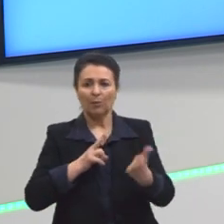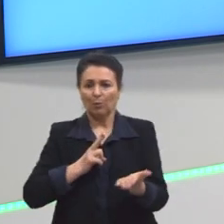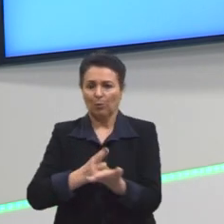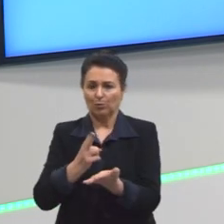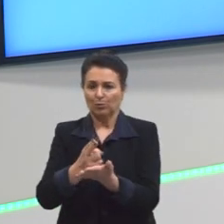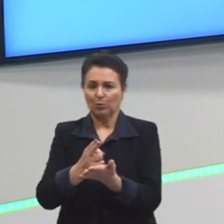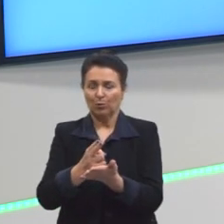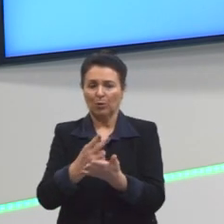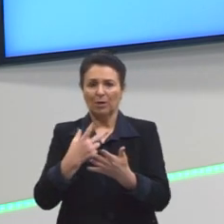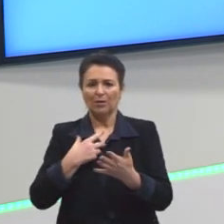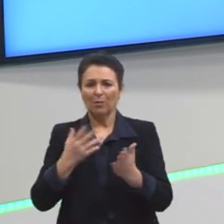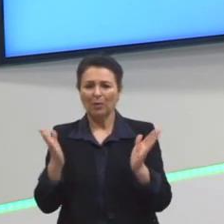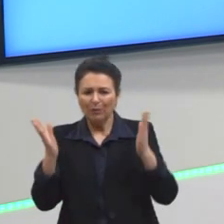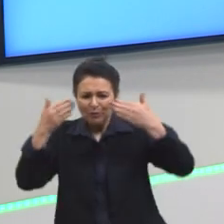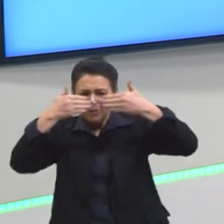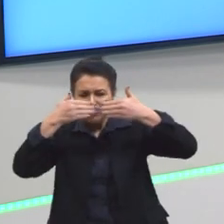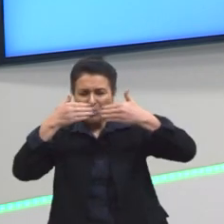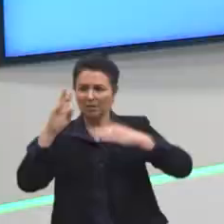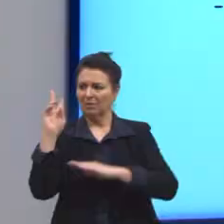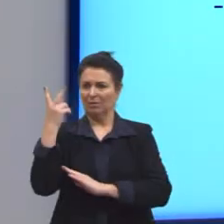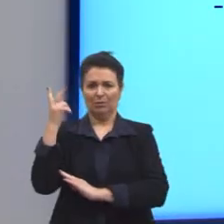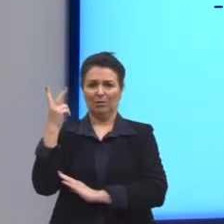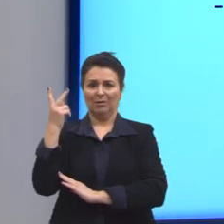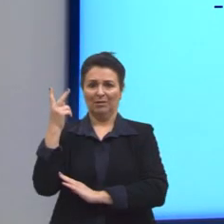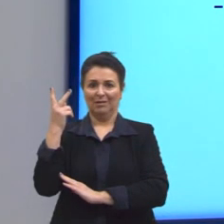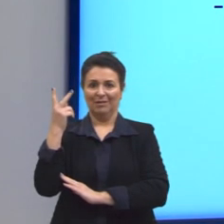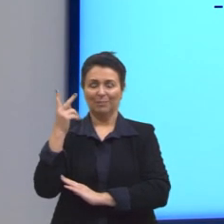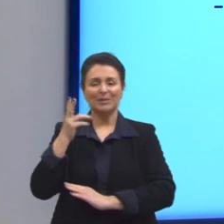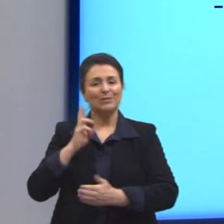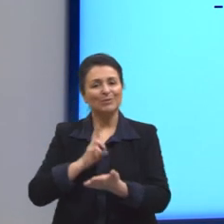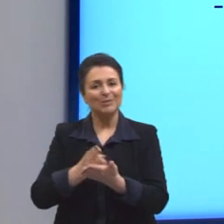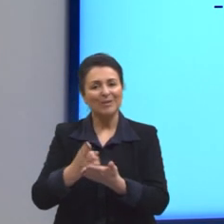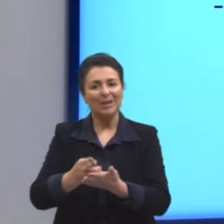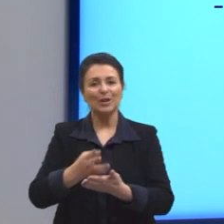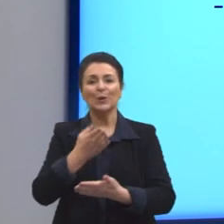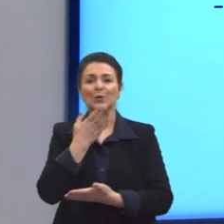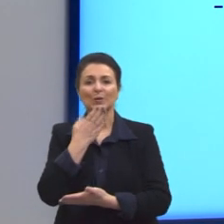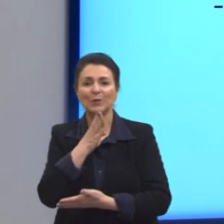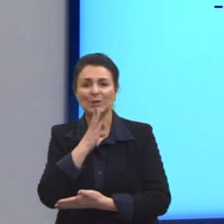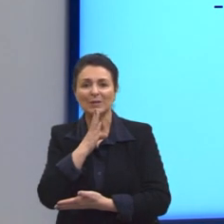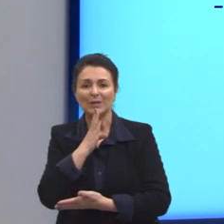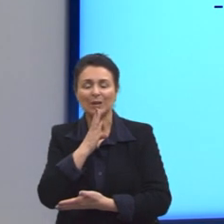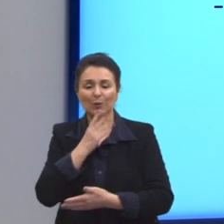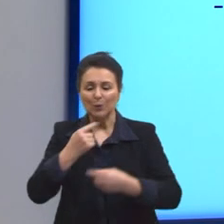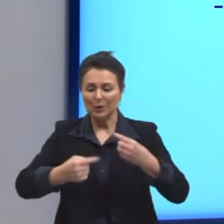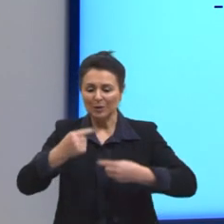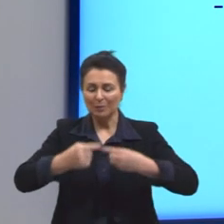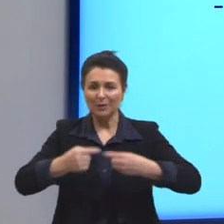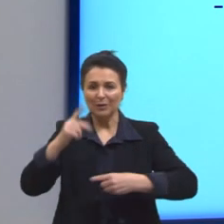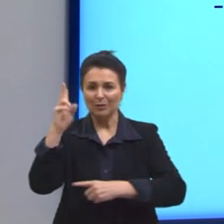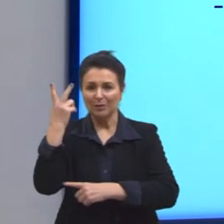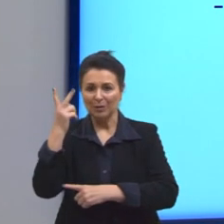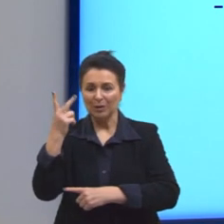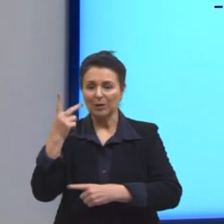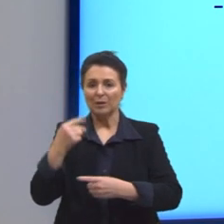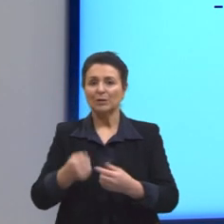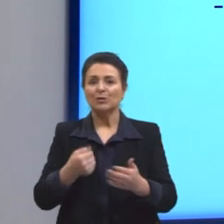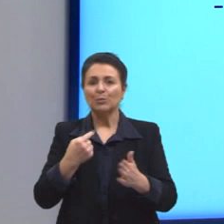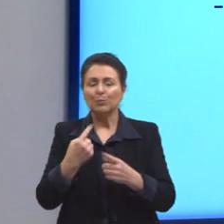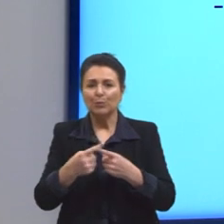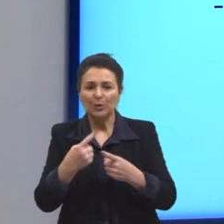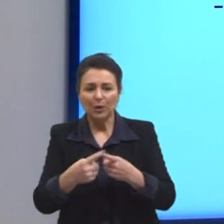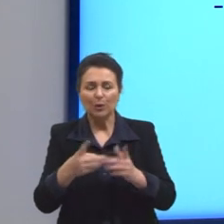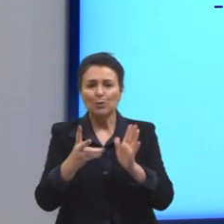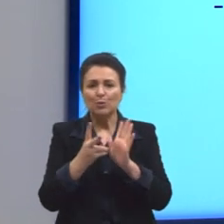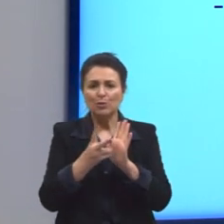A gente não tem uma visão fechada da história. A gente segue conhecendo e debatendo ela. Então, gente ainda debate os pesos do porquê que os